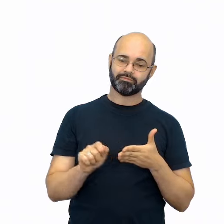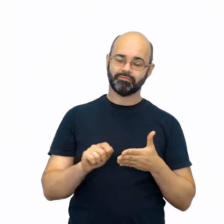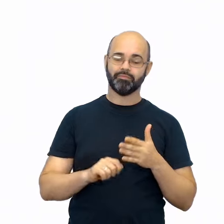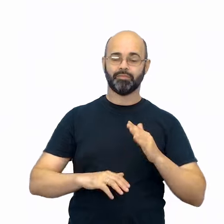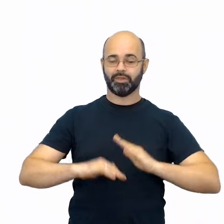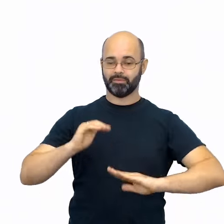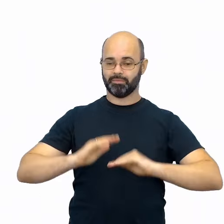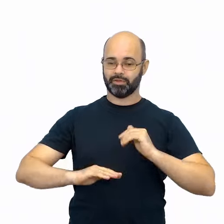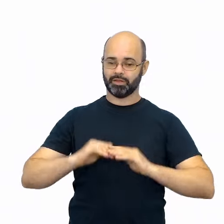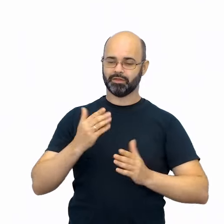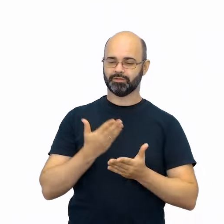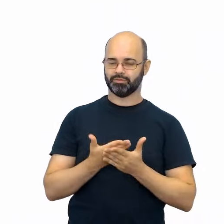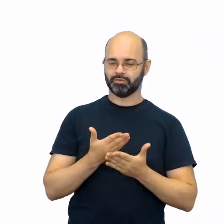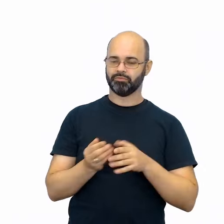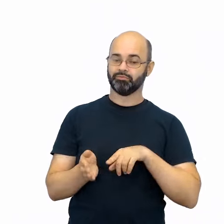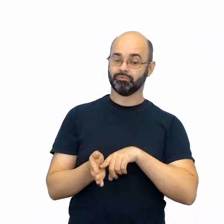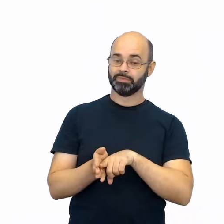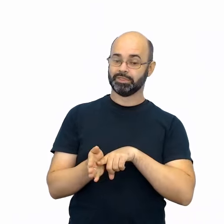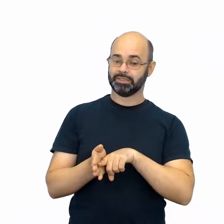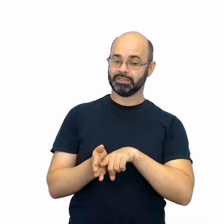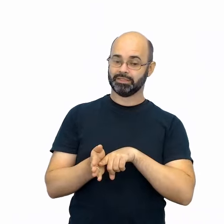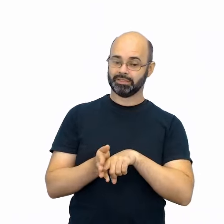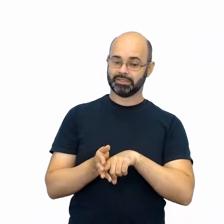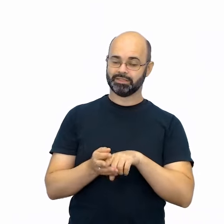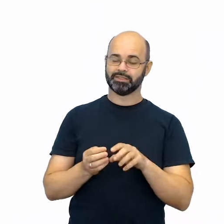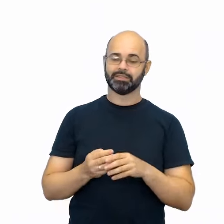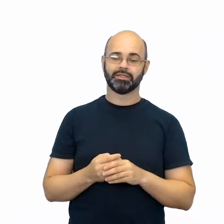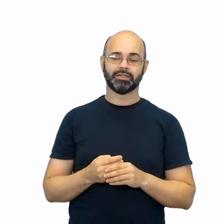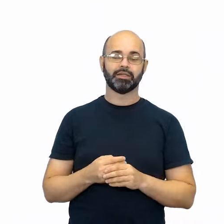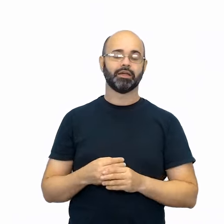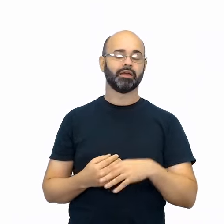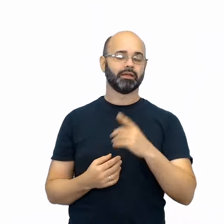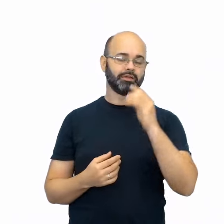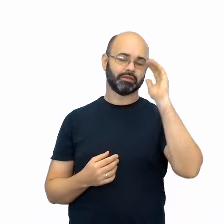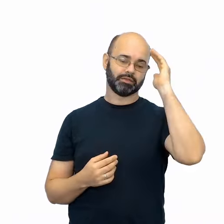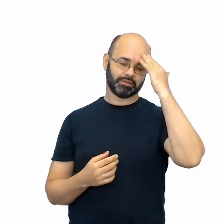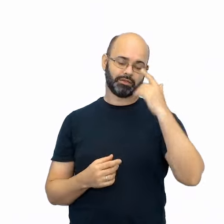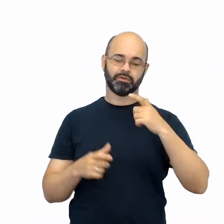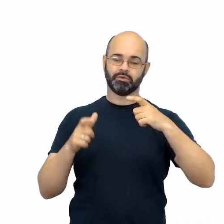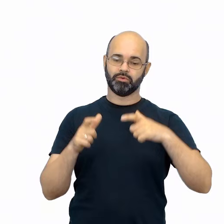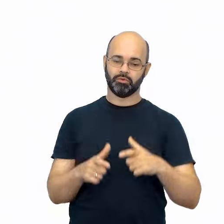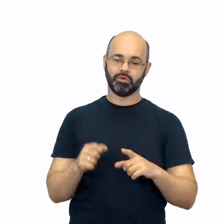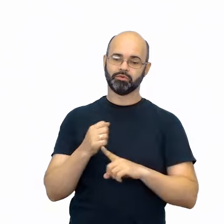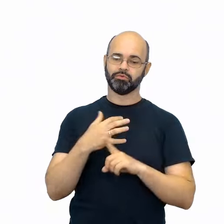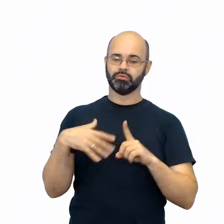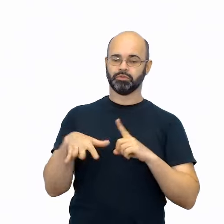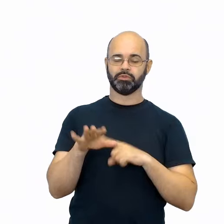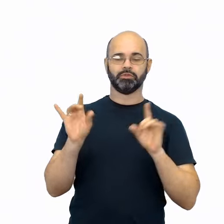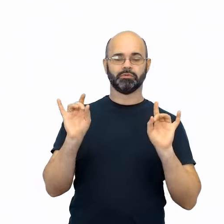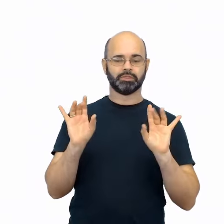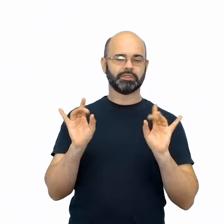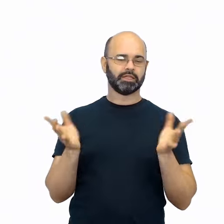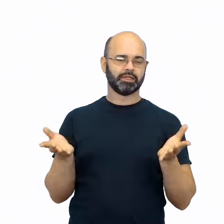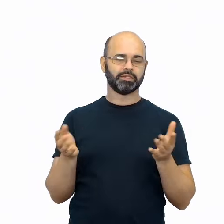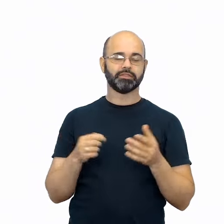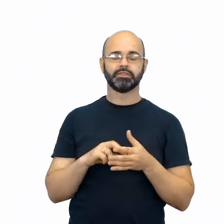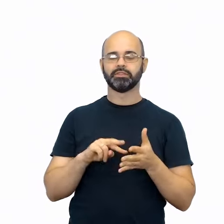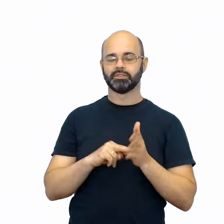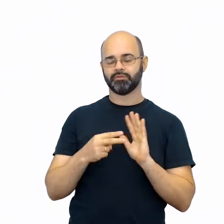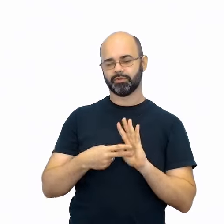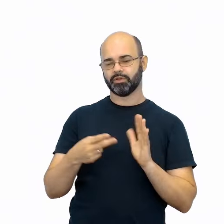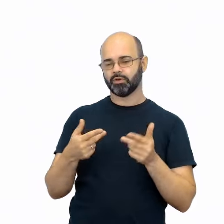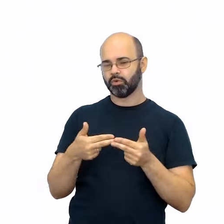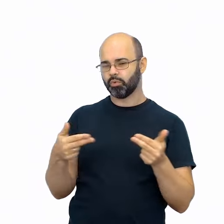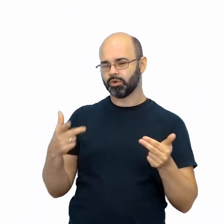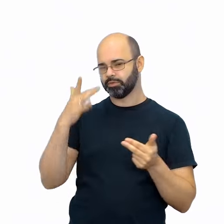práticas de estudo e pesquisa, ele assumirá o lugar social do especialista, daquele que sabe sobre